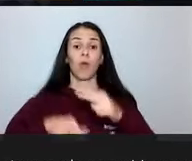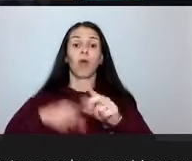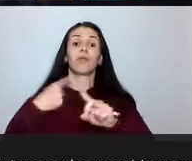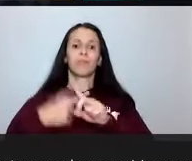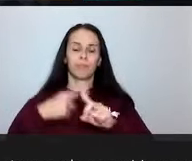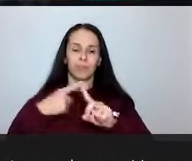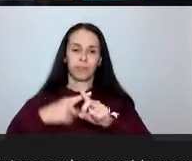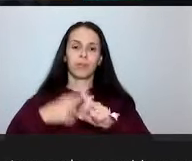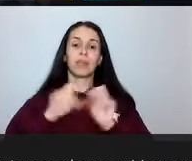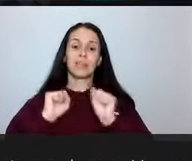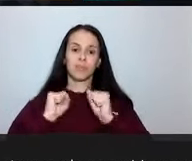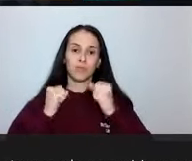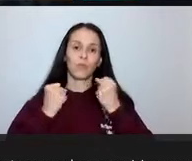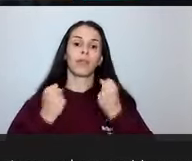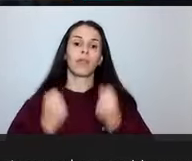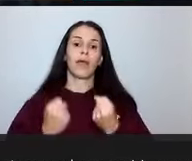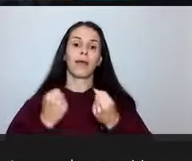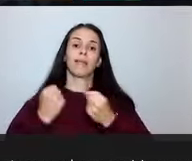enormes, né?